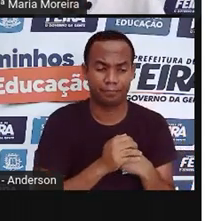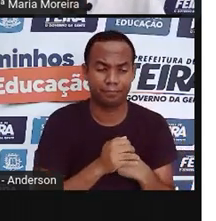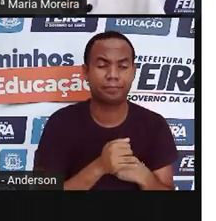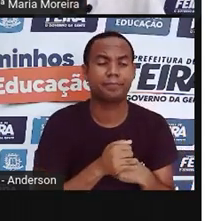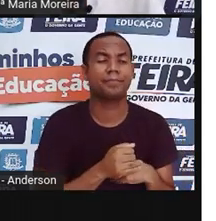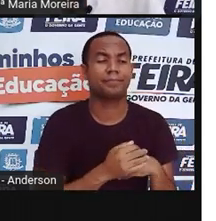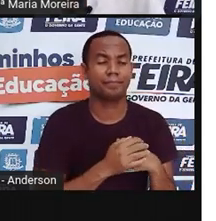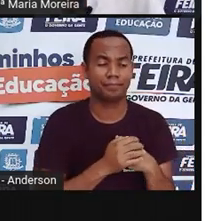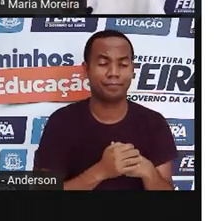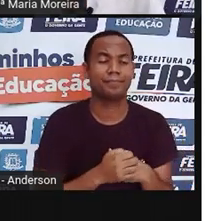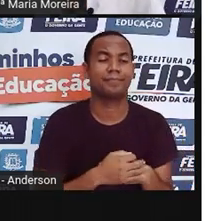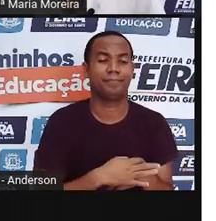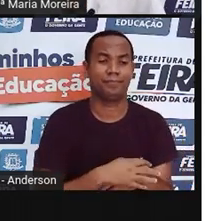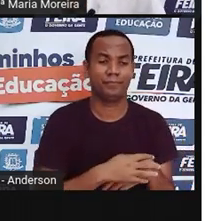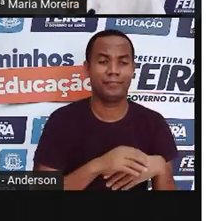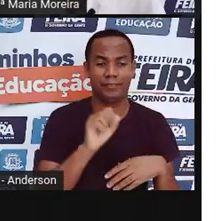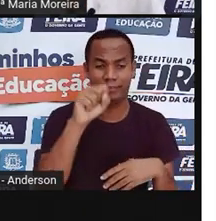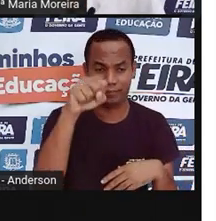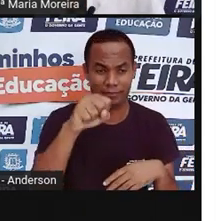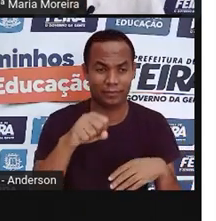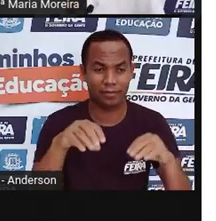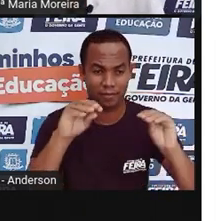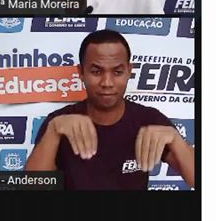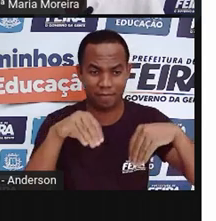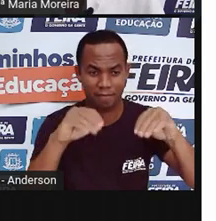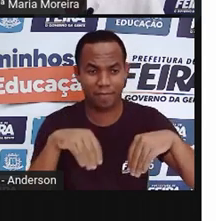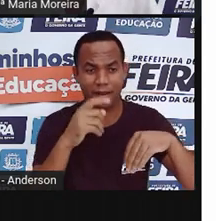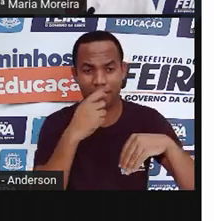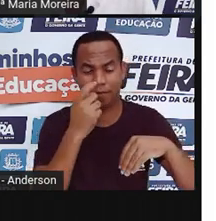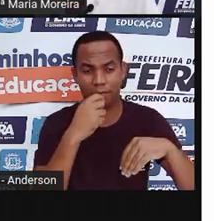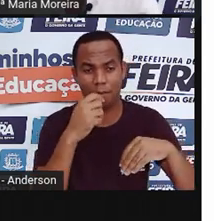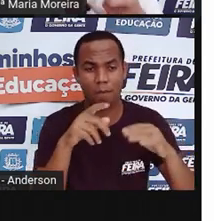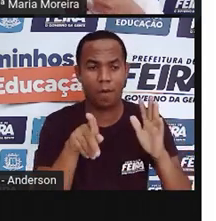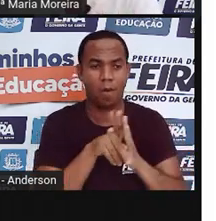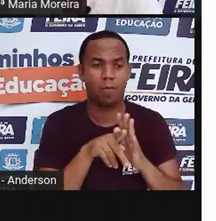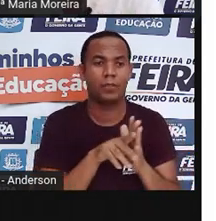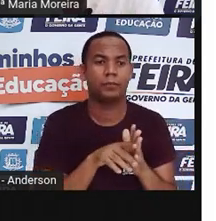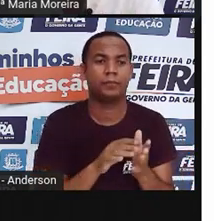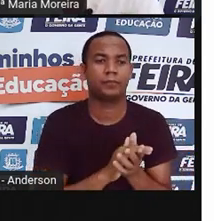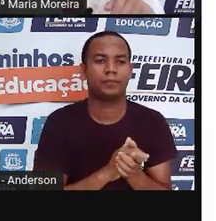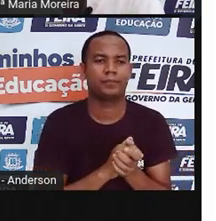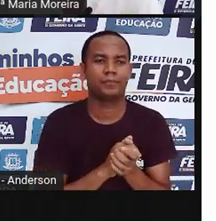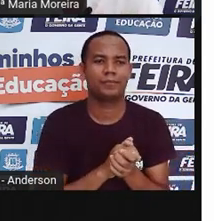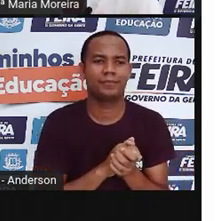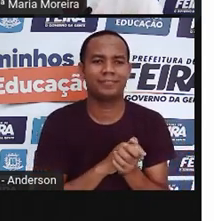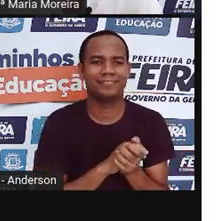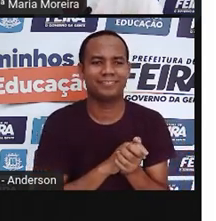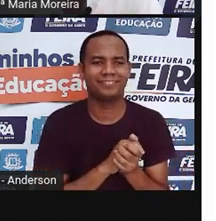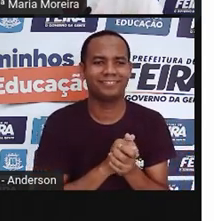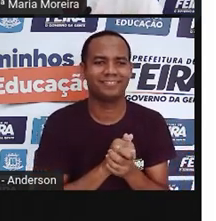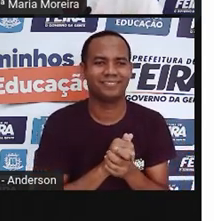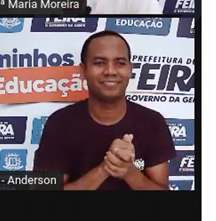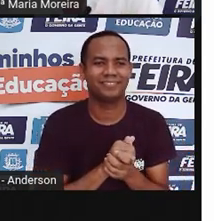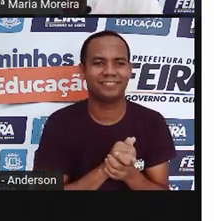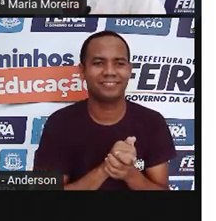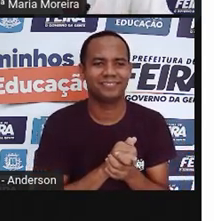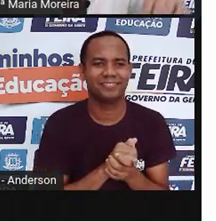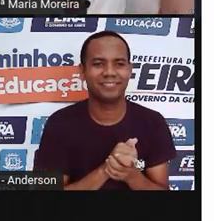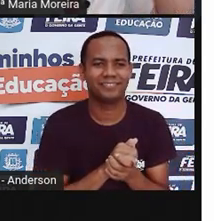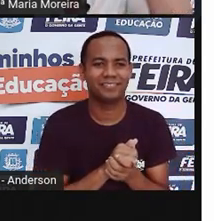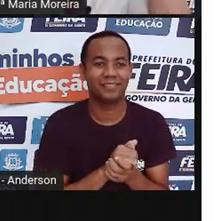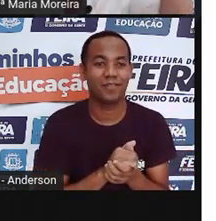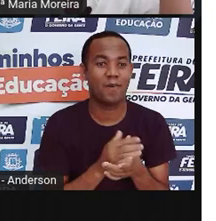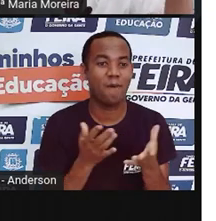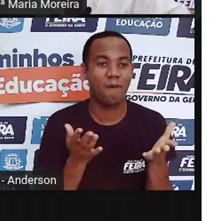Sabia? Eita, menino danado de inteligente! Pois é, esse daí hoje... Hoje ele não vai regular, não. Não vai receber esse comportamento regular, não, gente.